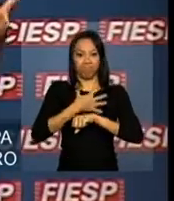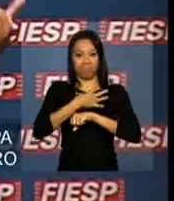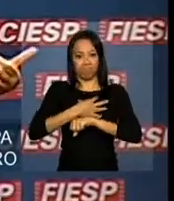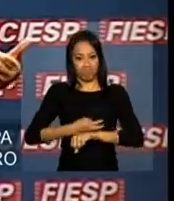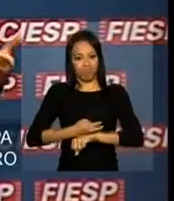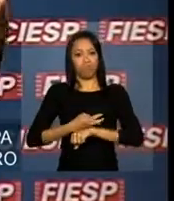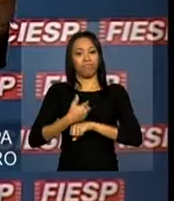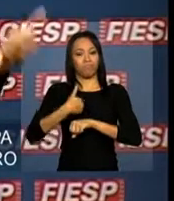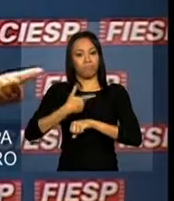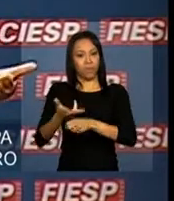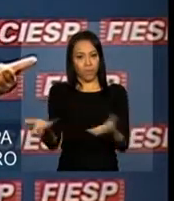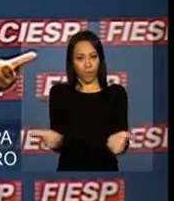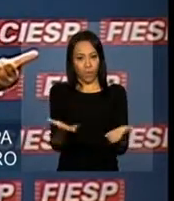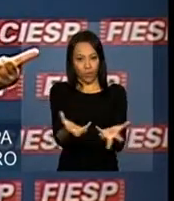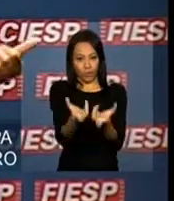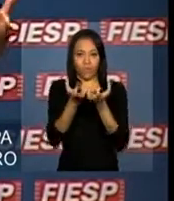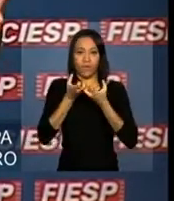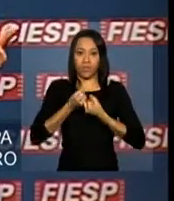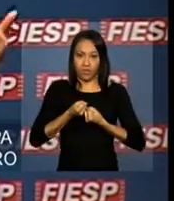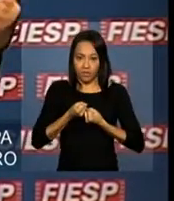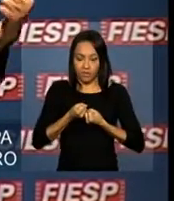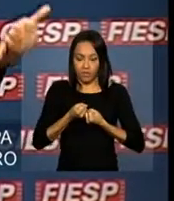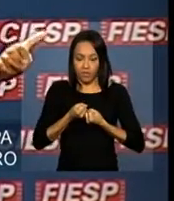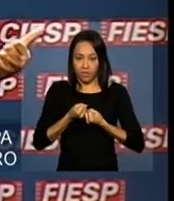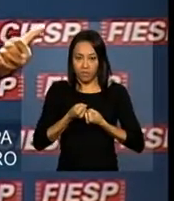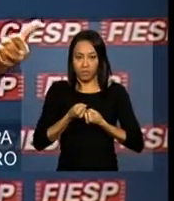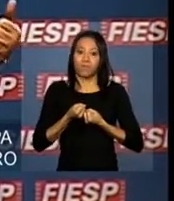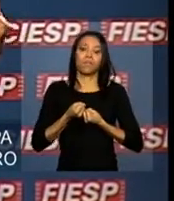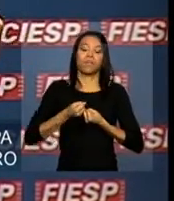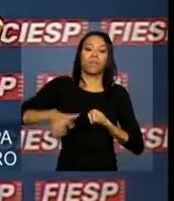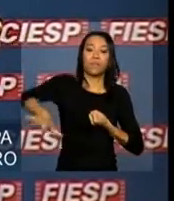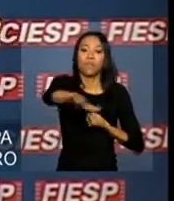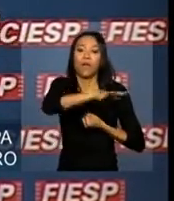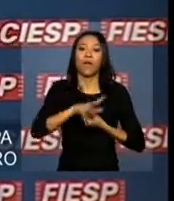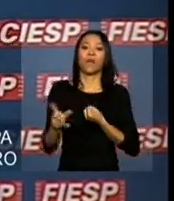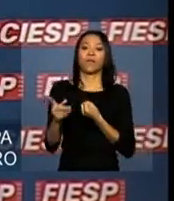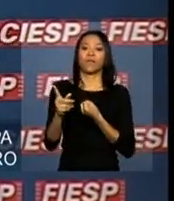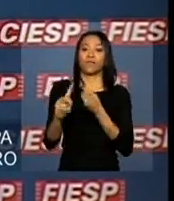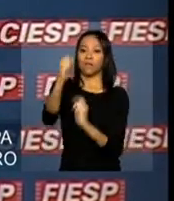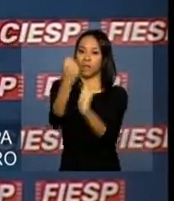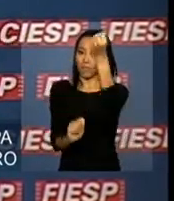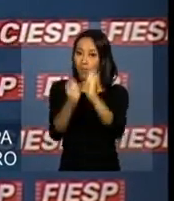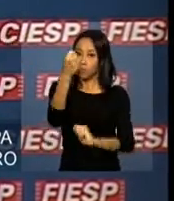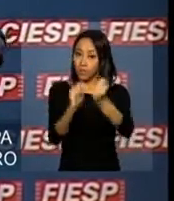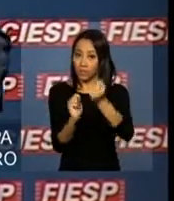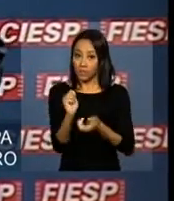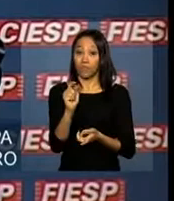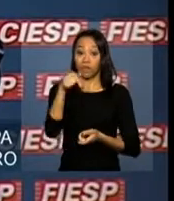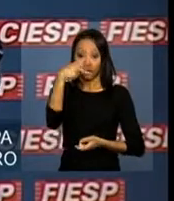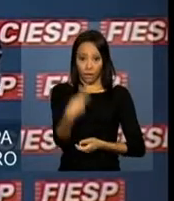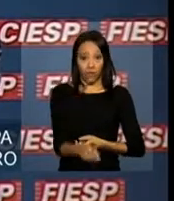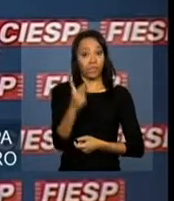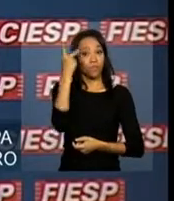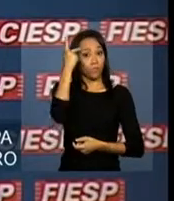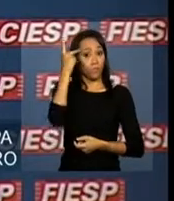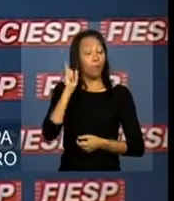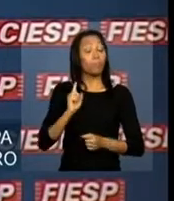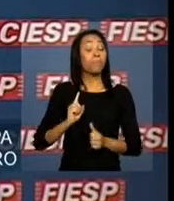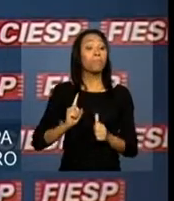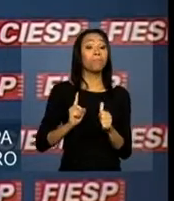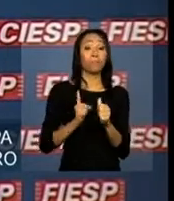mérito industrial São Paulo. Primeiro